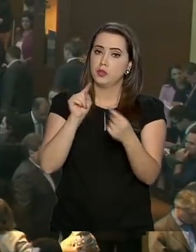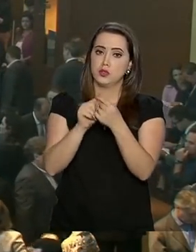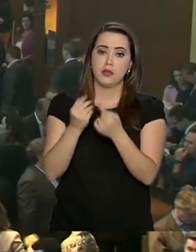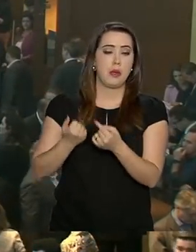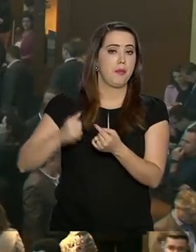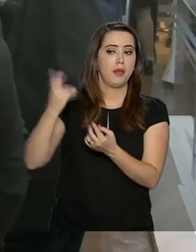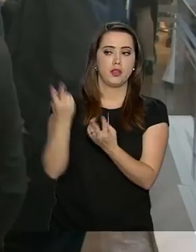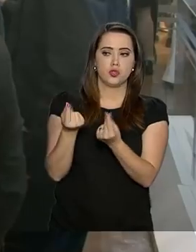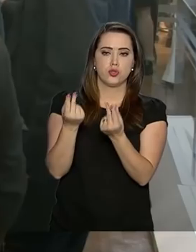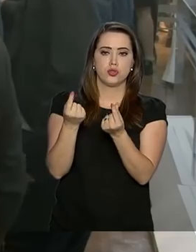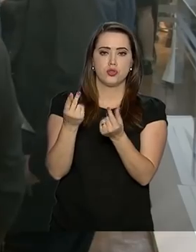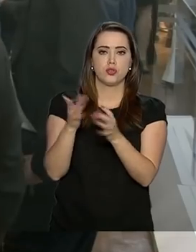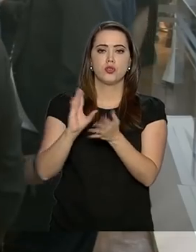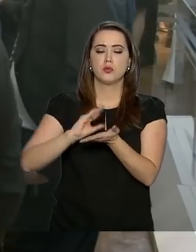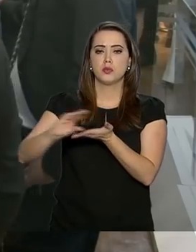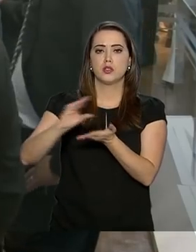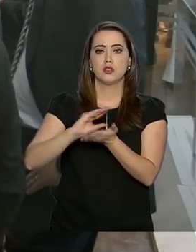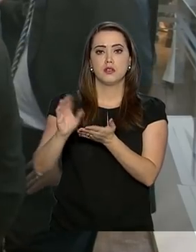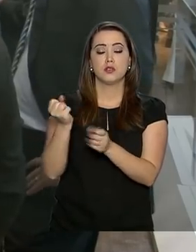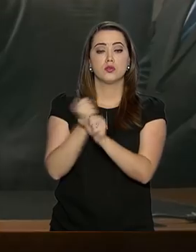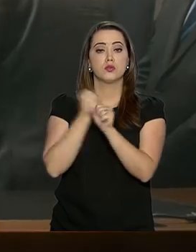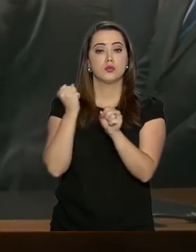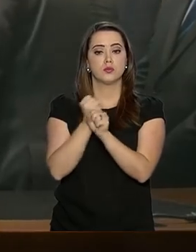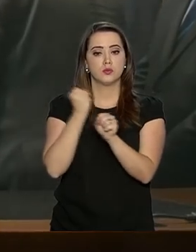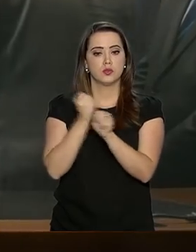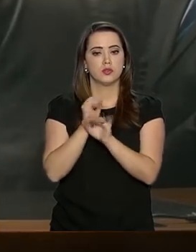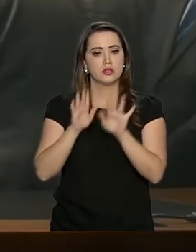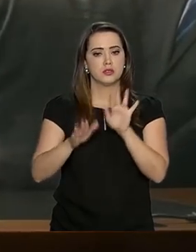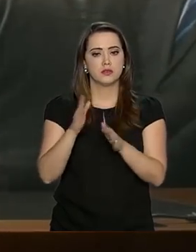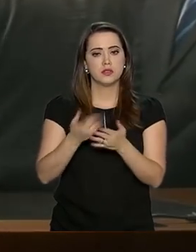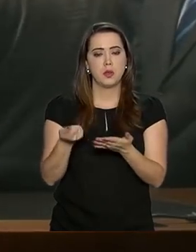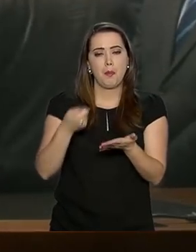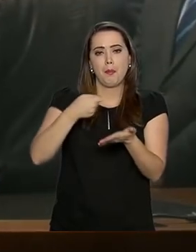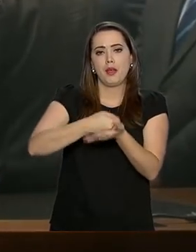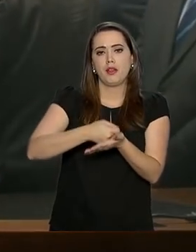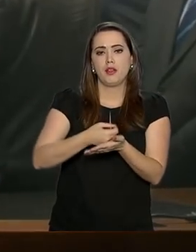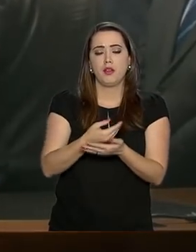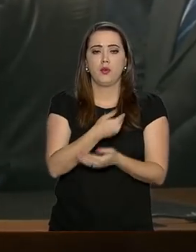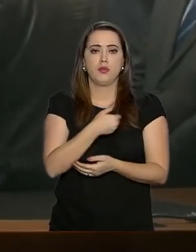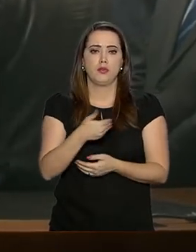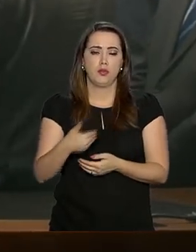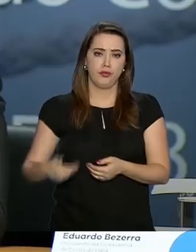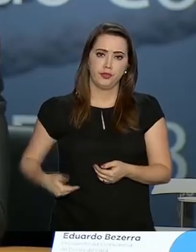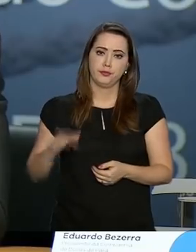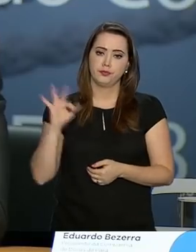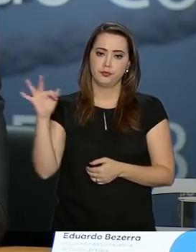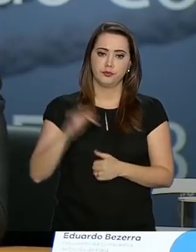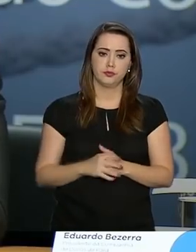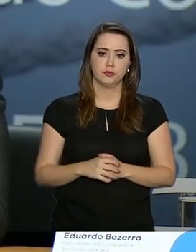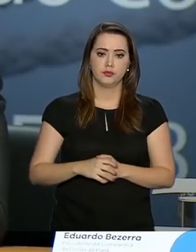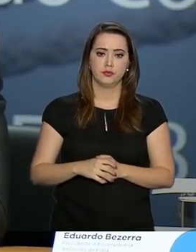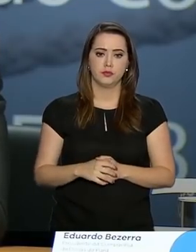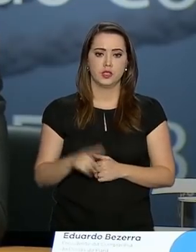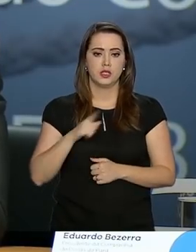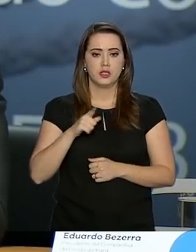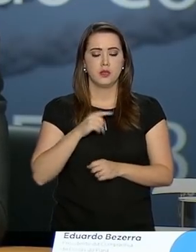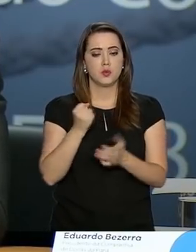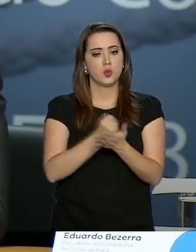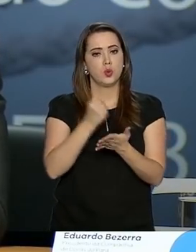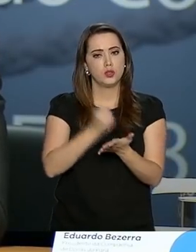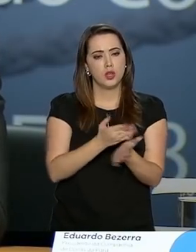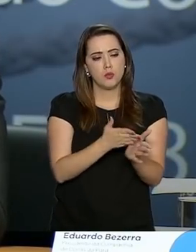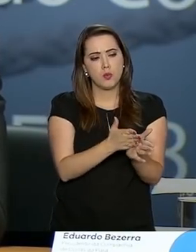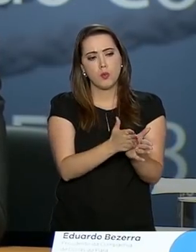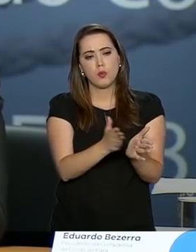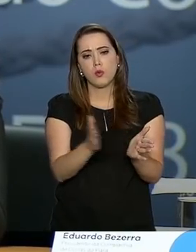recursos disponíveis para investir em infraestrutura, em vez de priorizar dinheiro em caixa para a União. Agora nós temos contratos de longo prazo, de